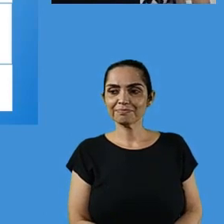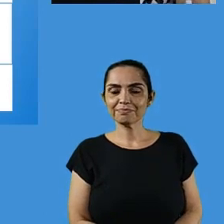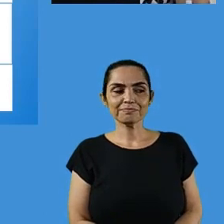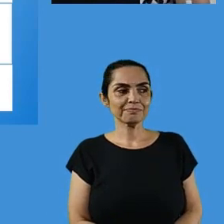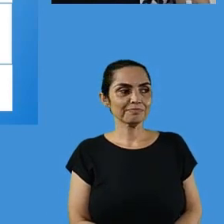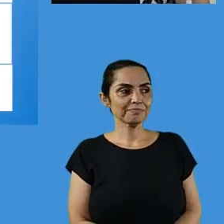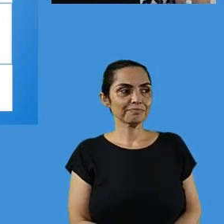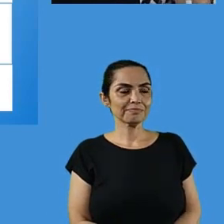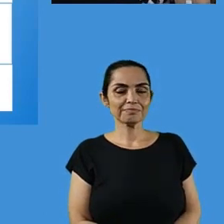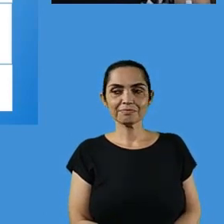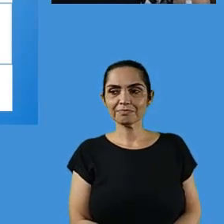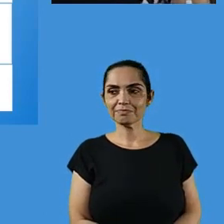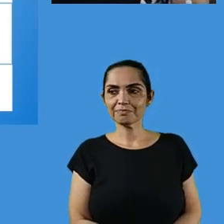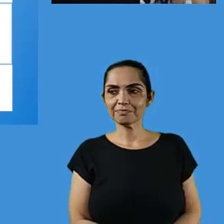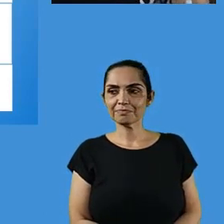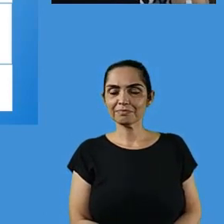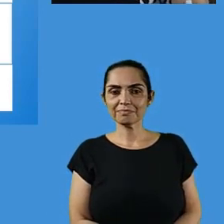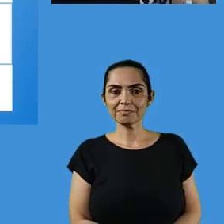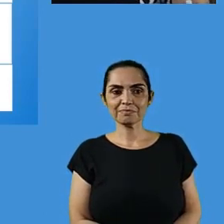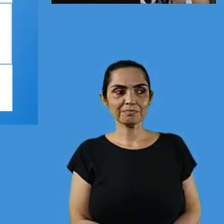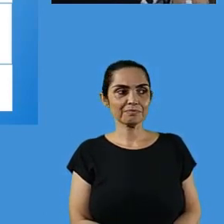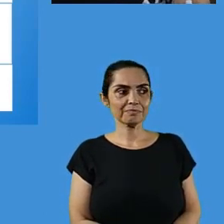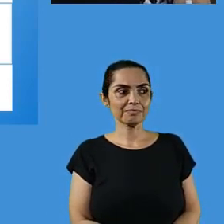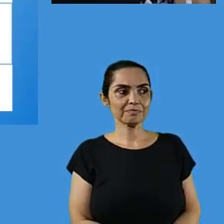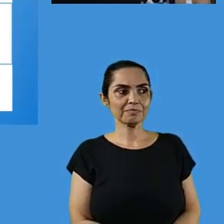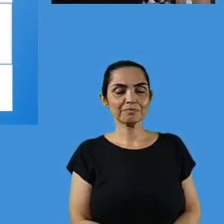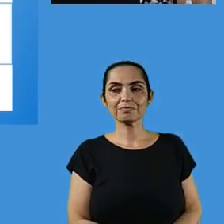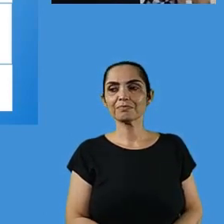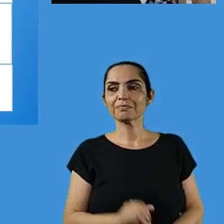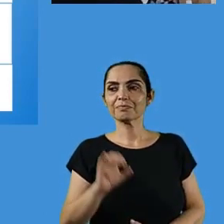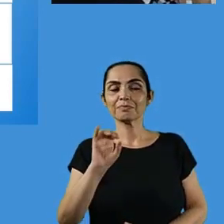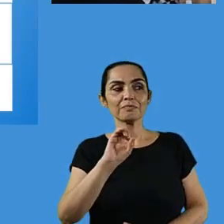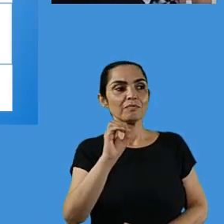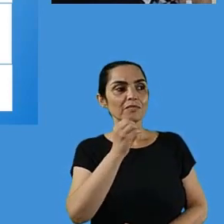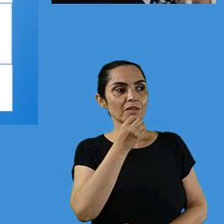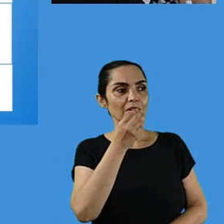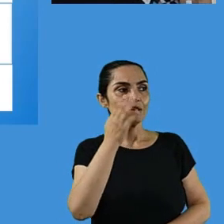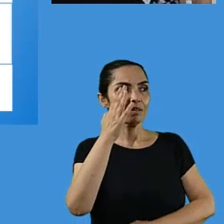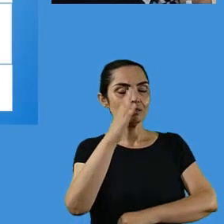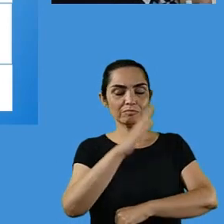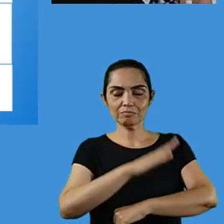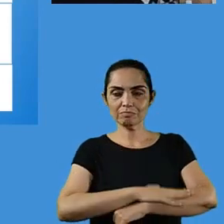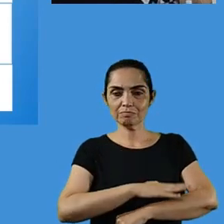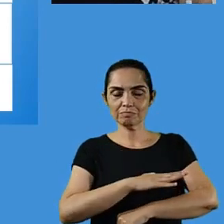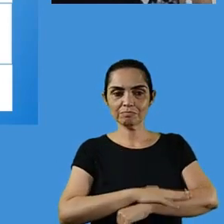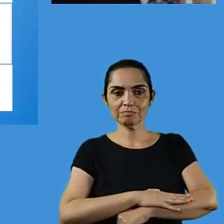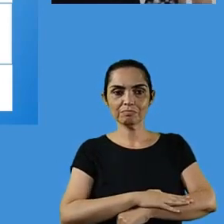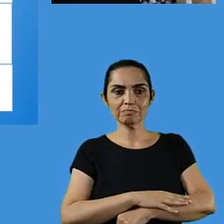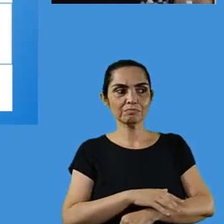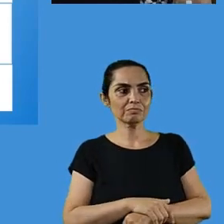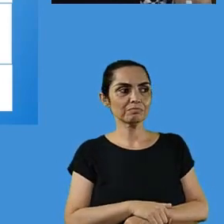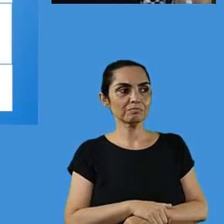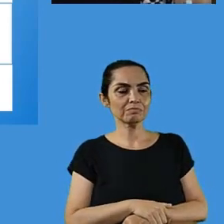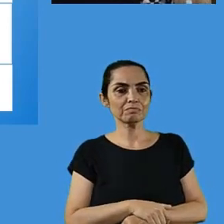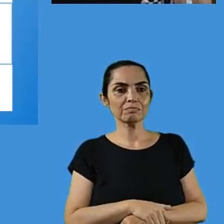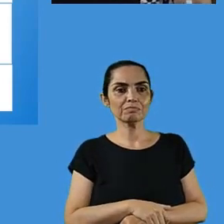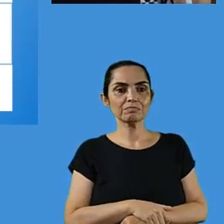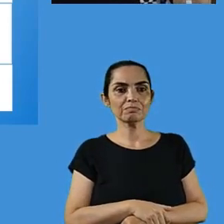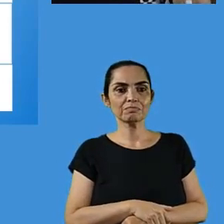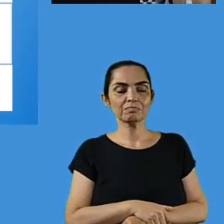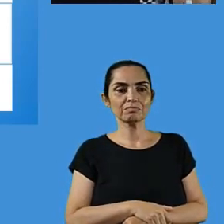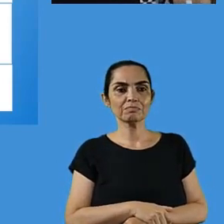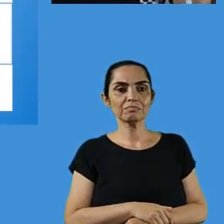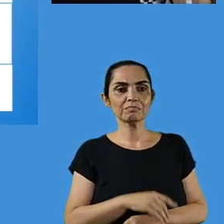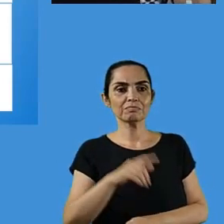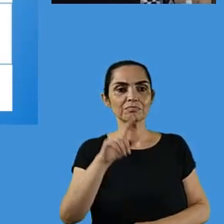estamos também ansiosos com esse retorno, e sabemos que a instituição trabalhará com dois grupos